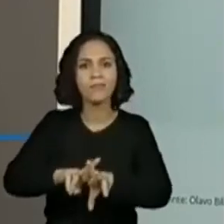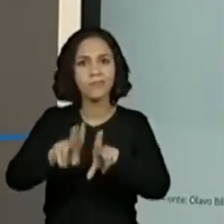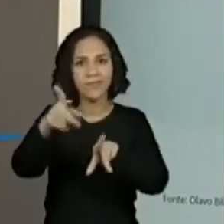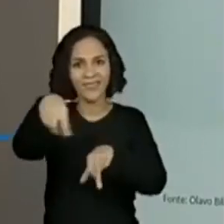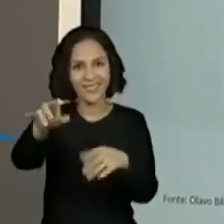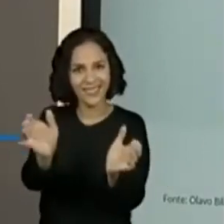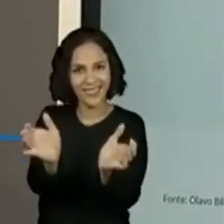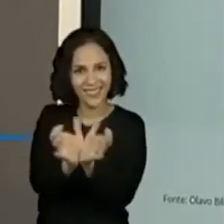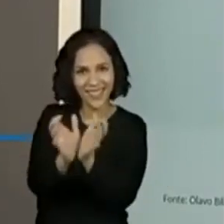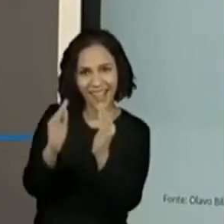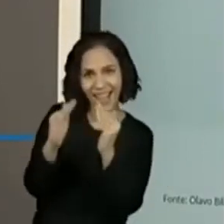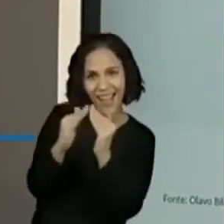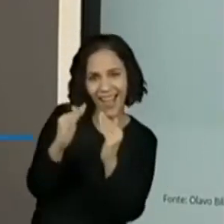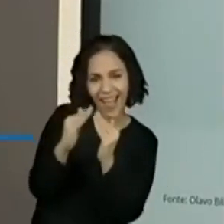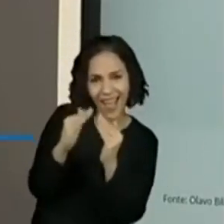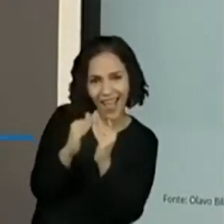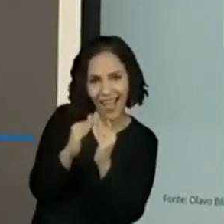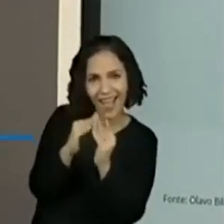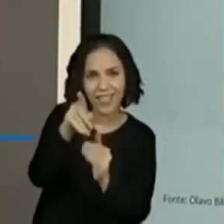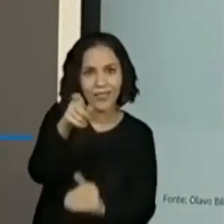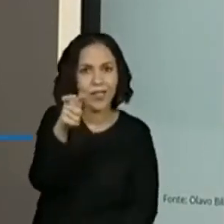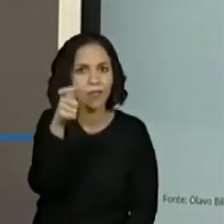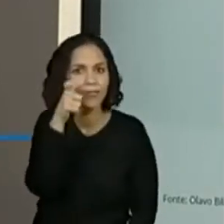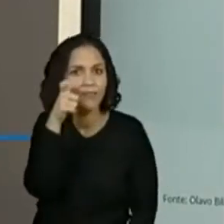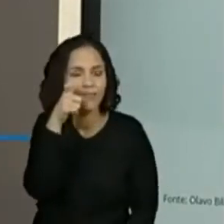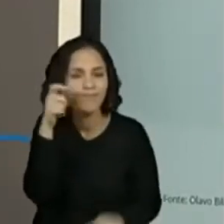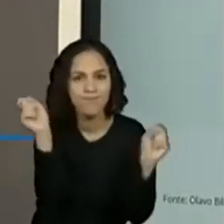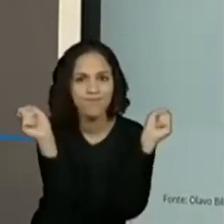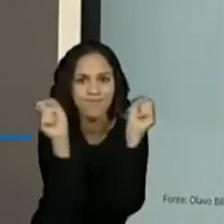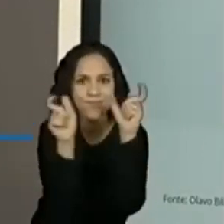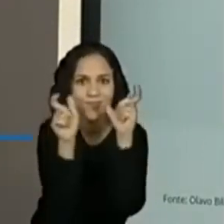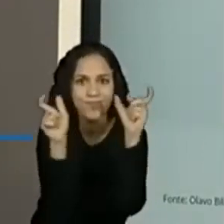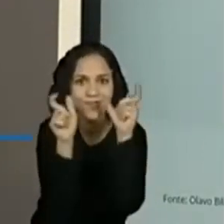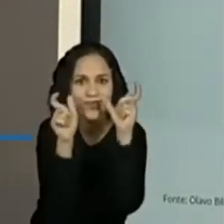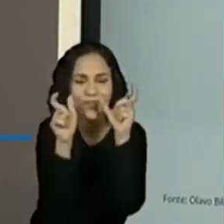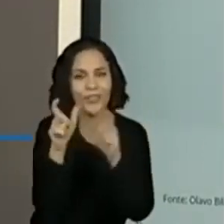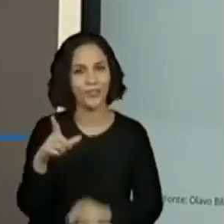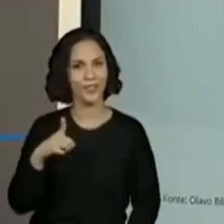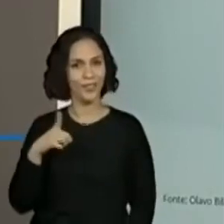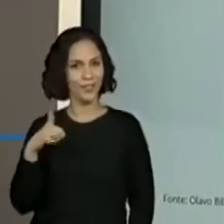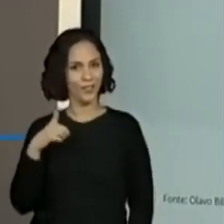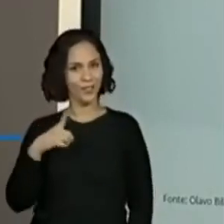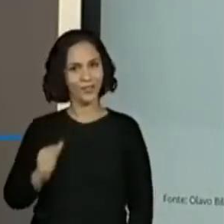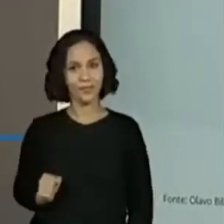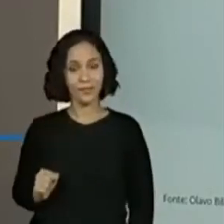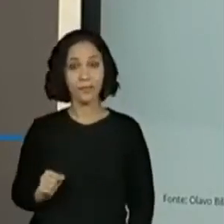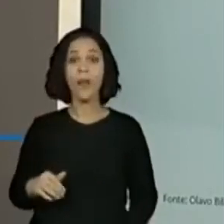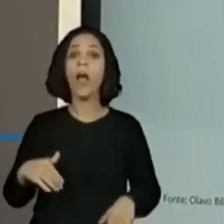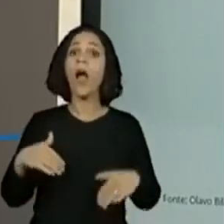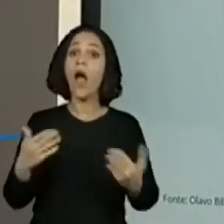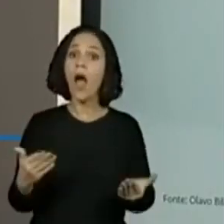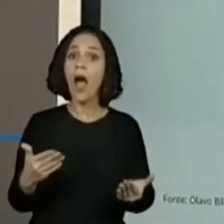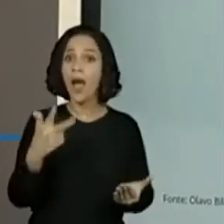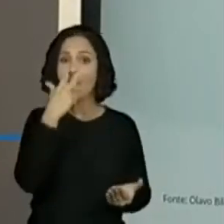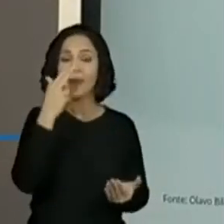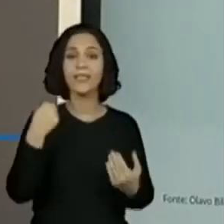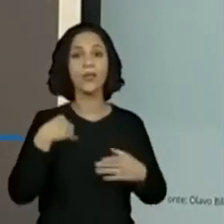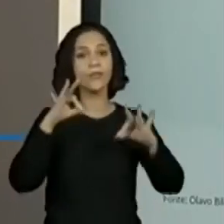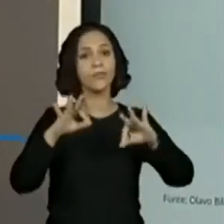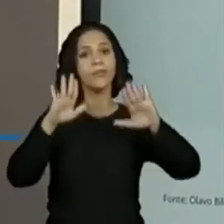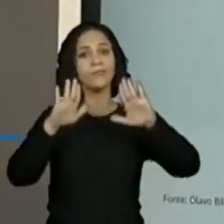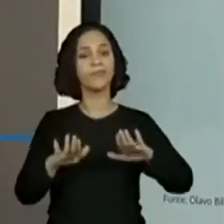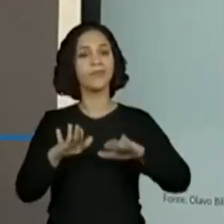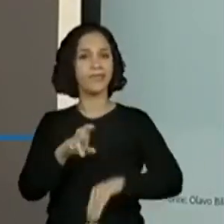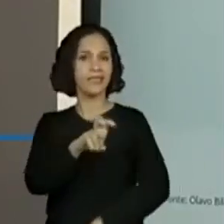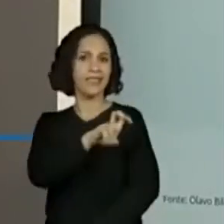galerinha de casa estava TV à frente. Finalmente, me estacionaram com a galerinha do